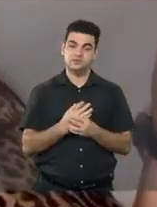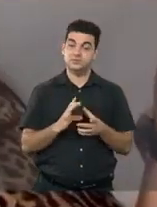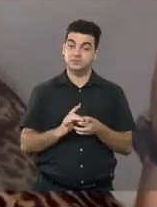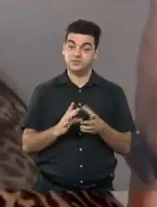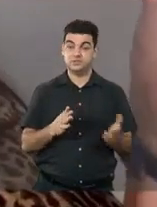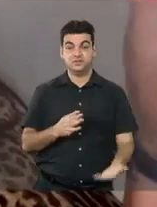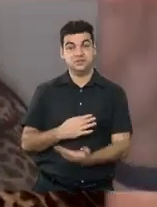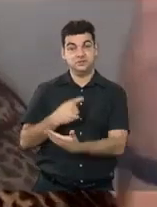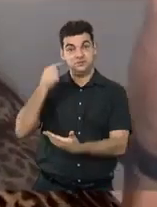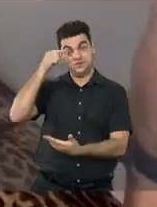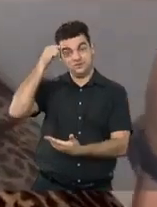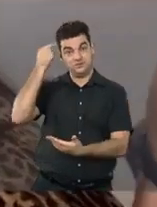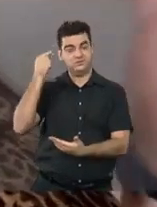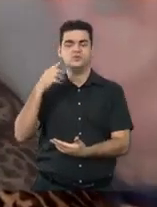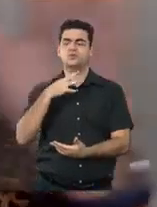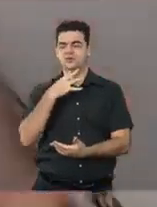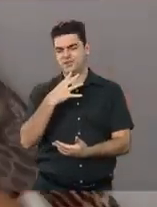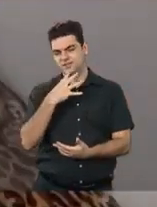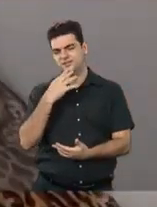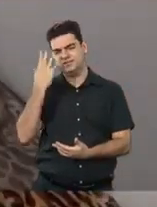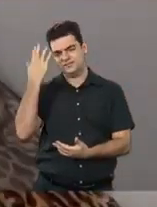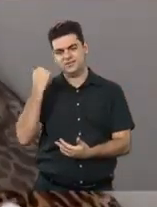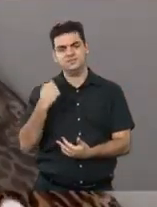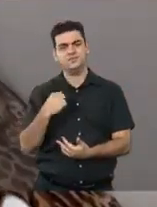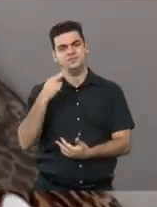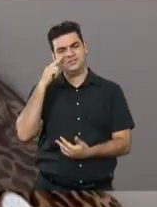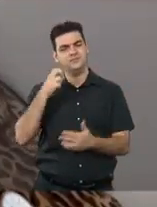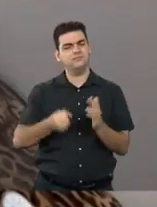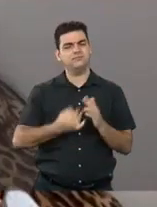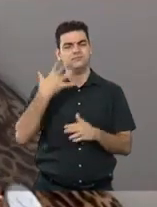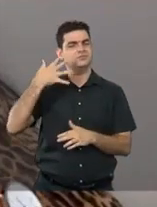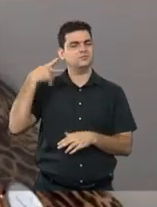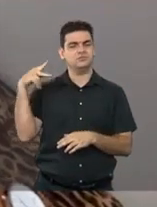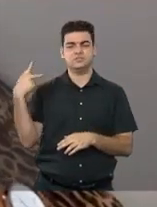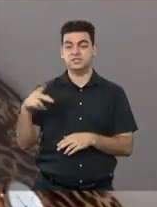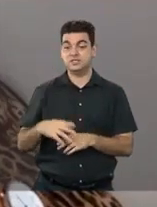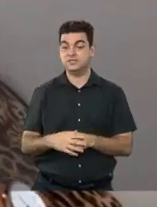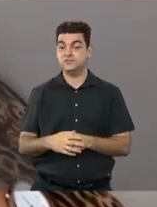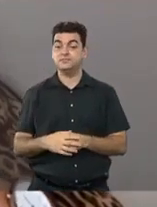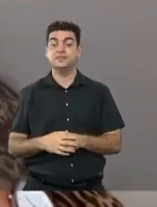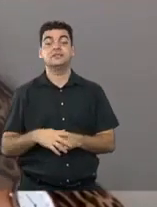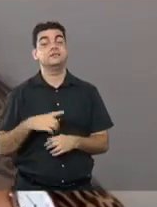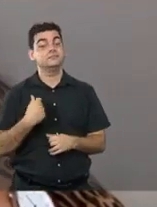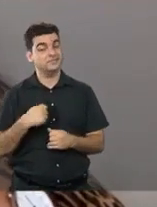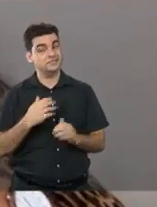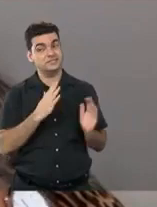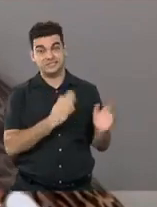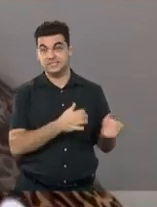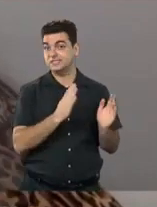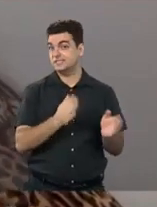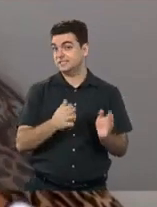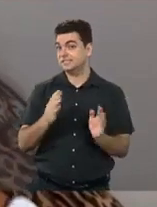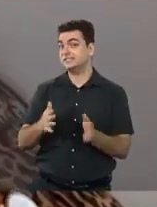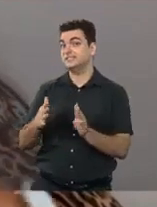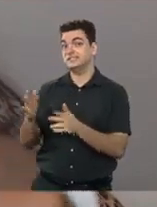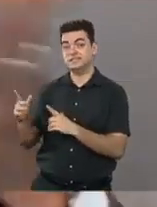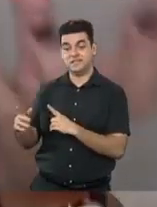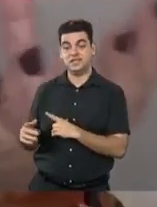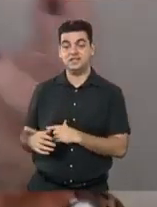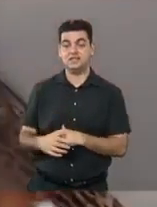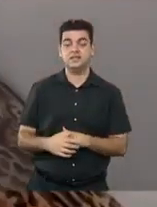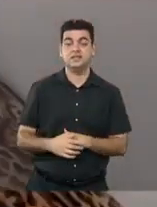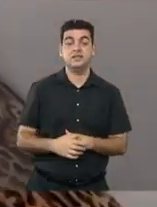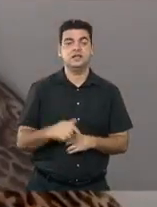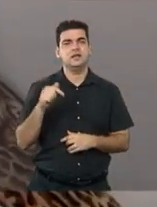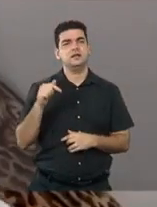ministro Barroso é um estudioso, disse, eu já vi ele falar muitas vezes, ele passa por vários ciclos, eu acho que nós tivemos